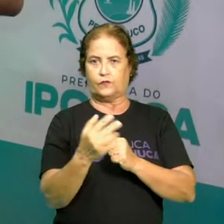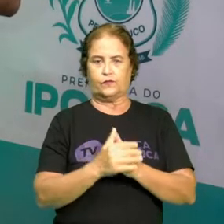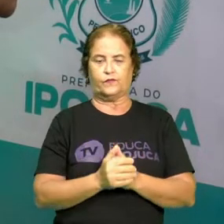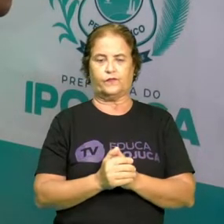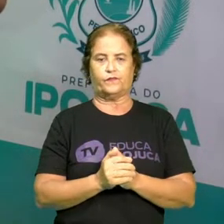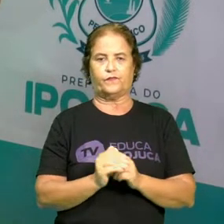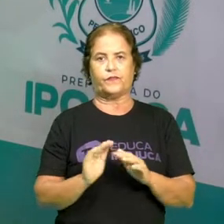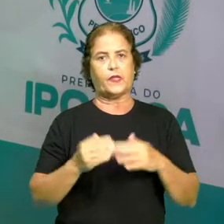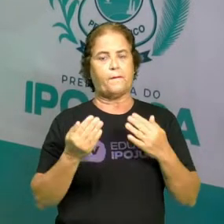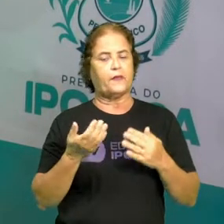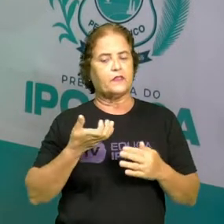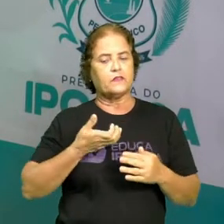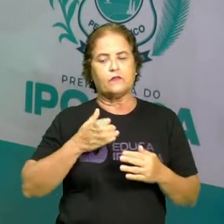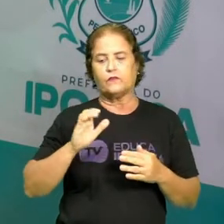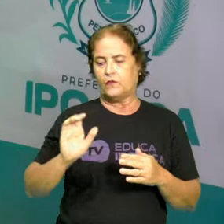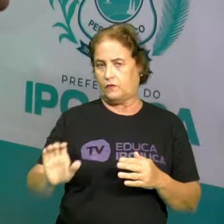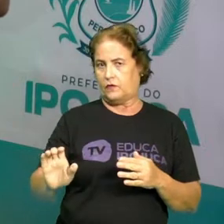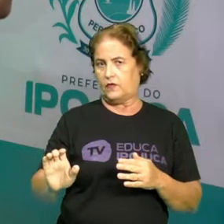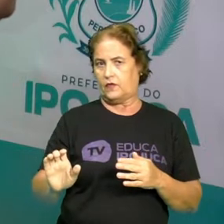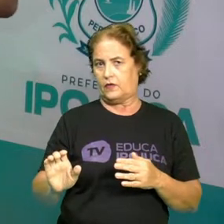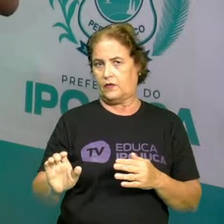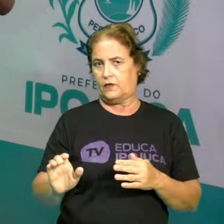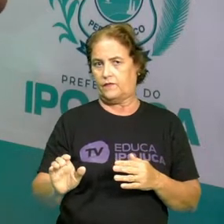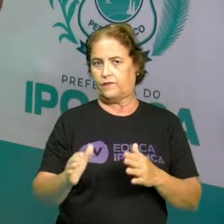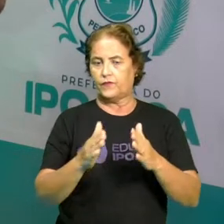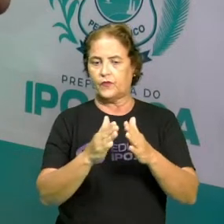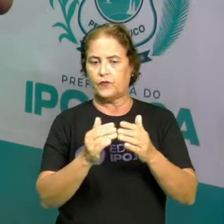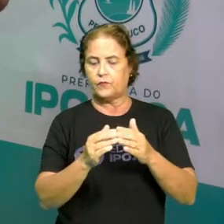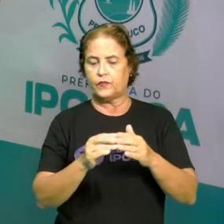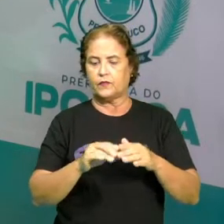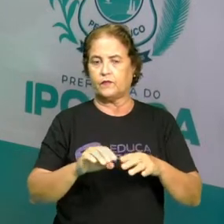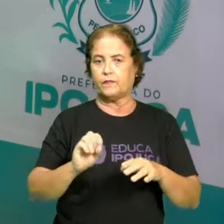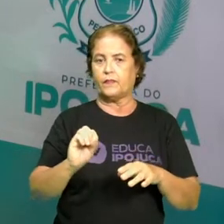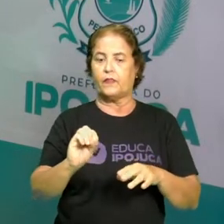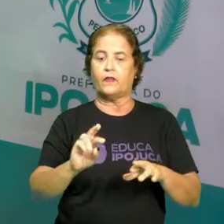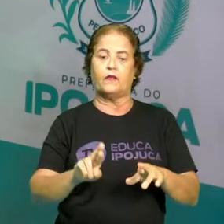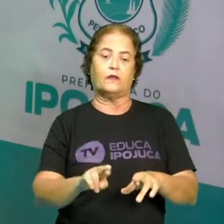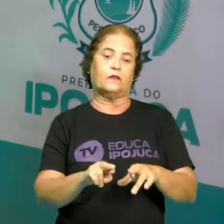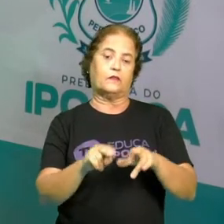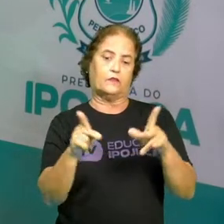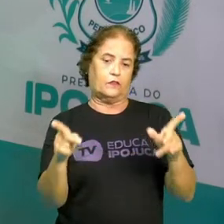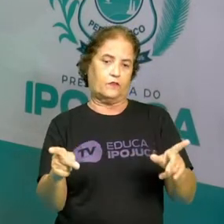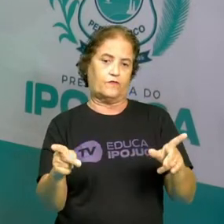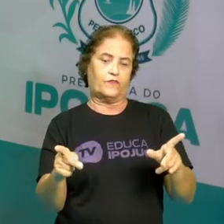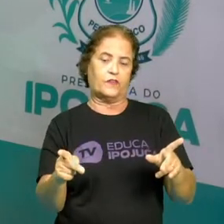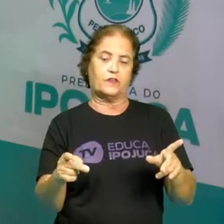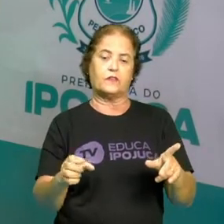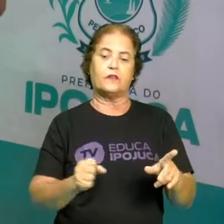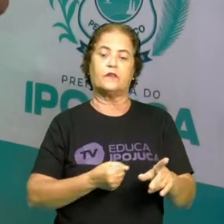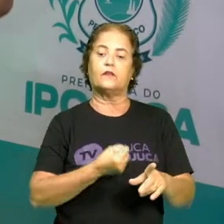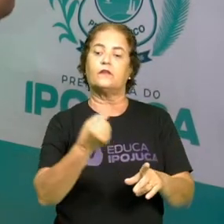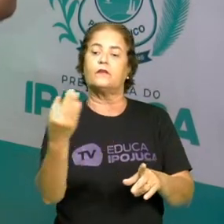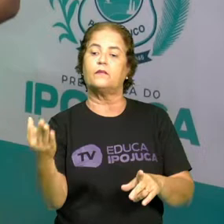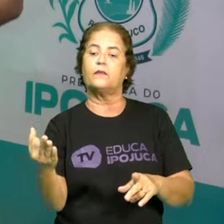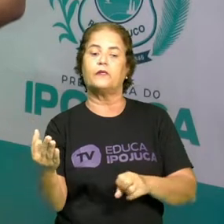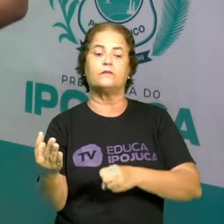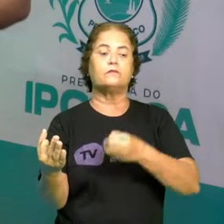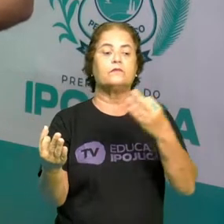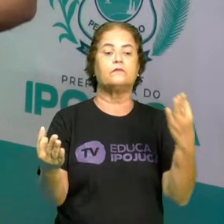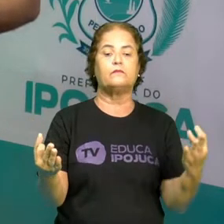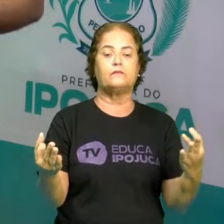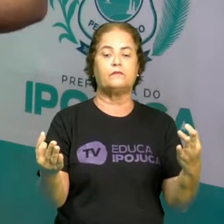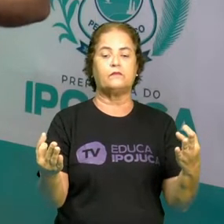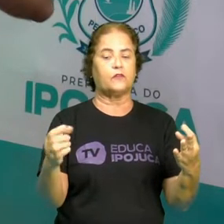Caso eu não queira, já que eu pedi a diferença, quem tem maior quantidade seria a de botões.